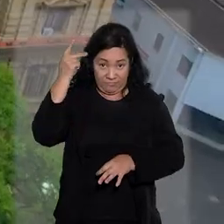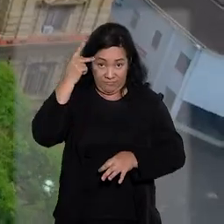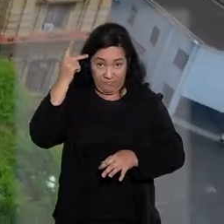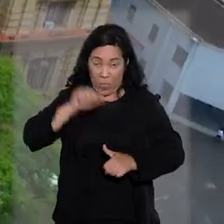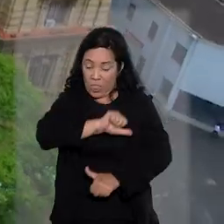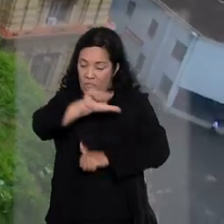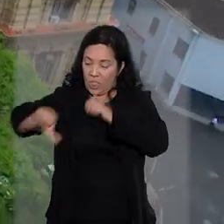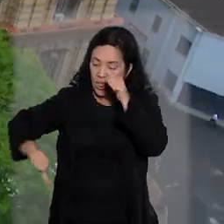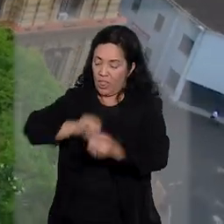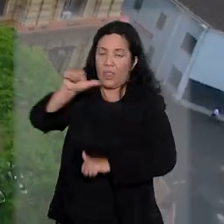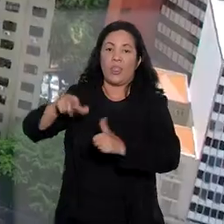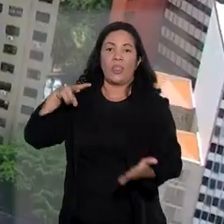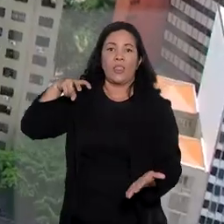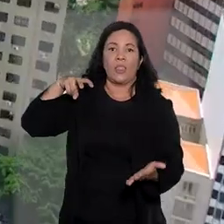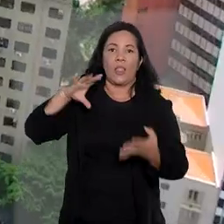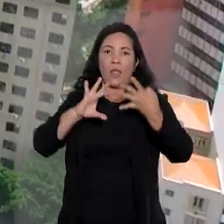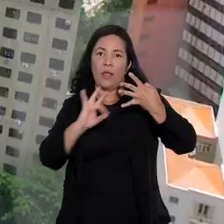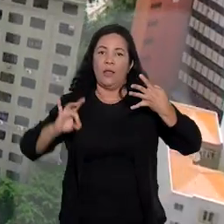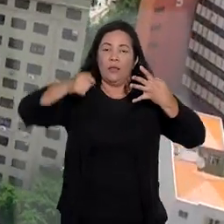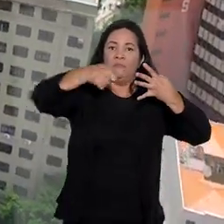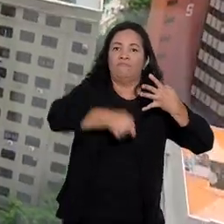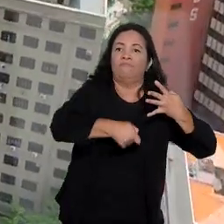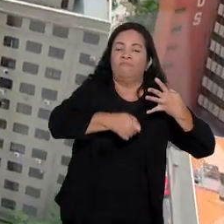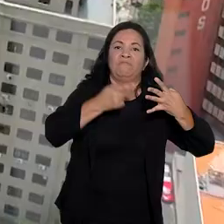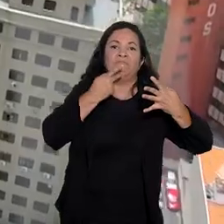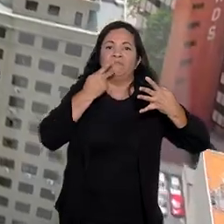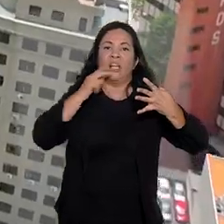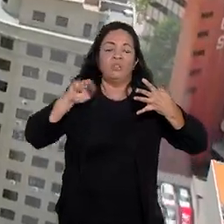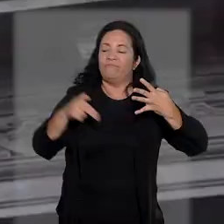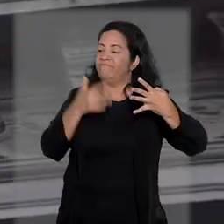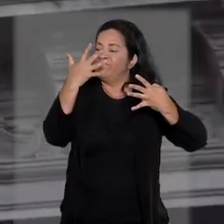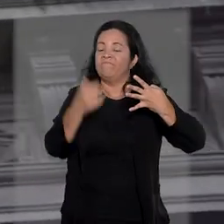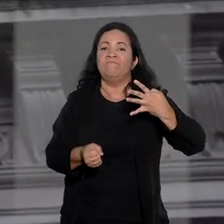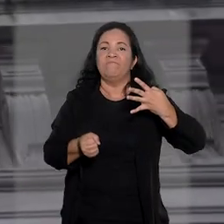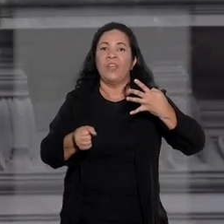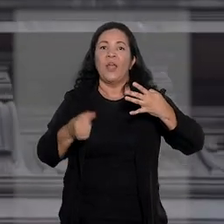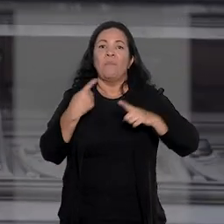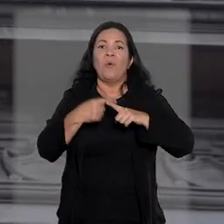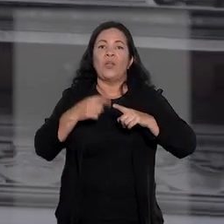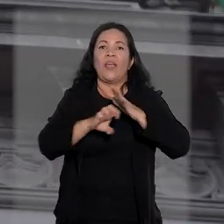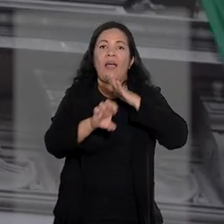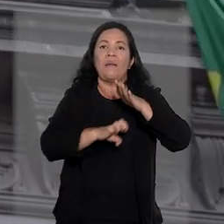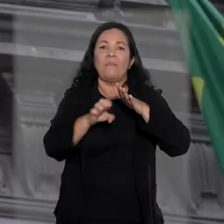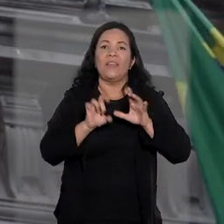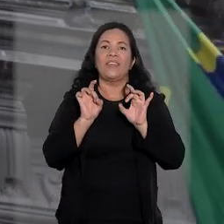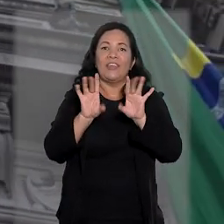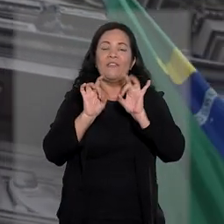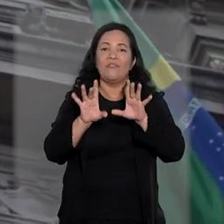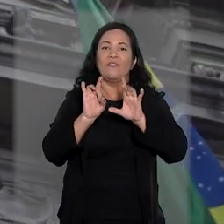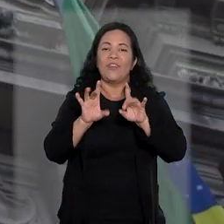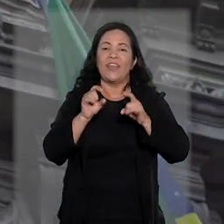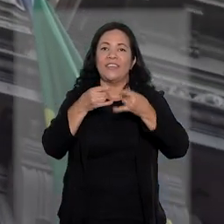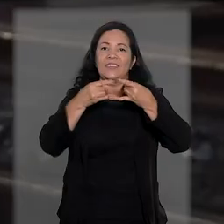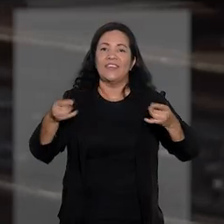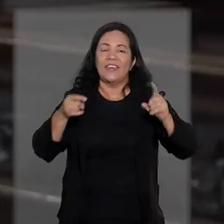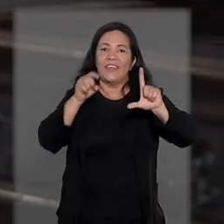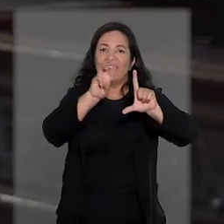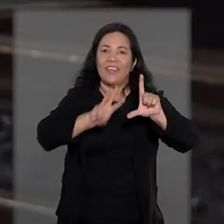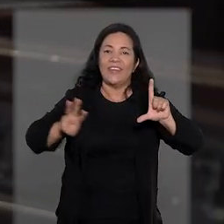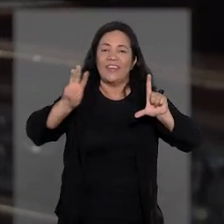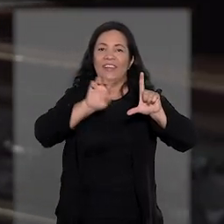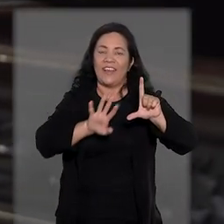reformou a sentença, julgando improcedentes os pedidos da vendedora de ingressos e procedente a